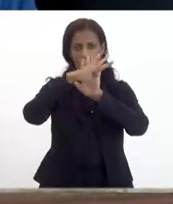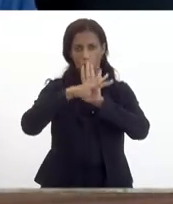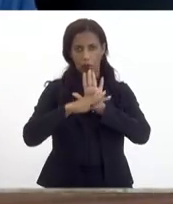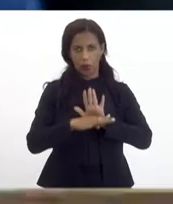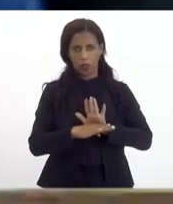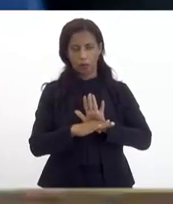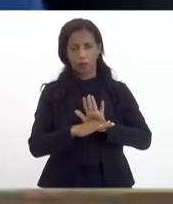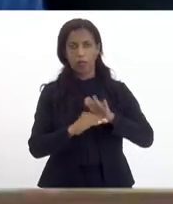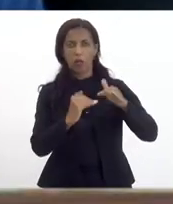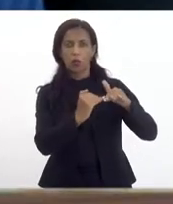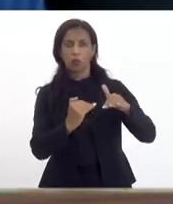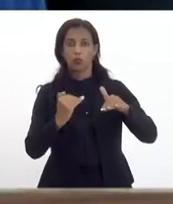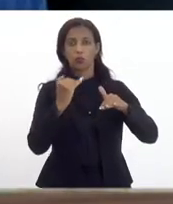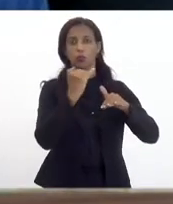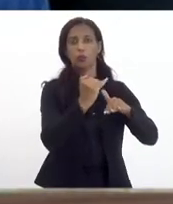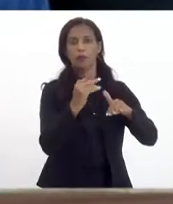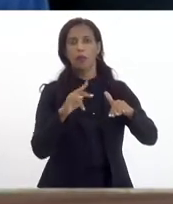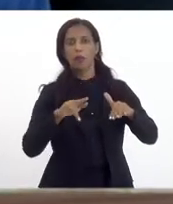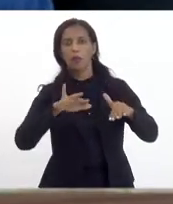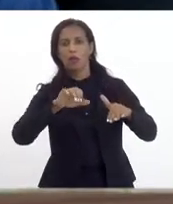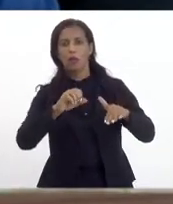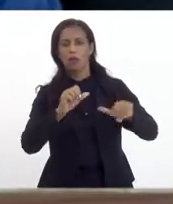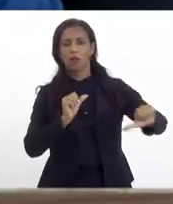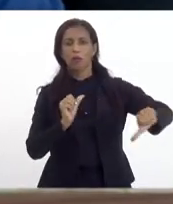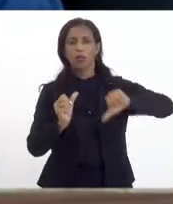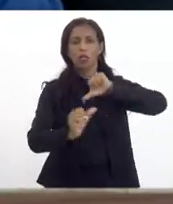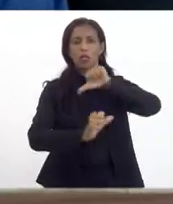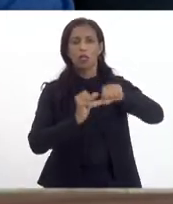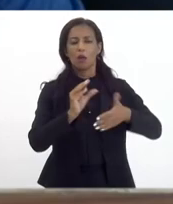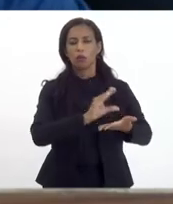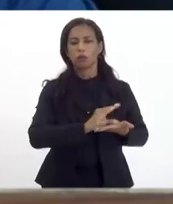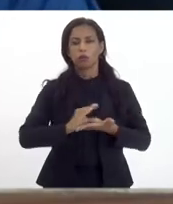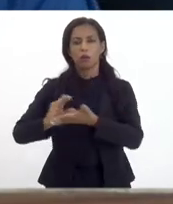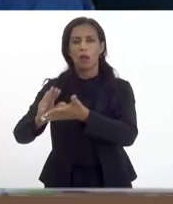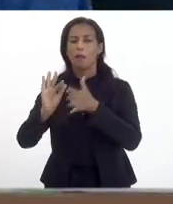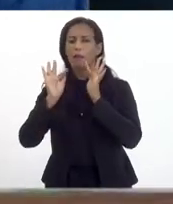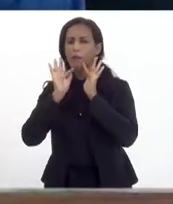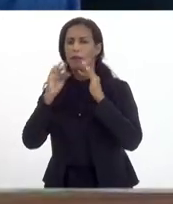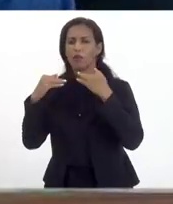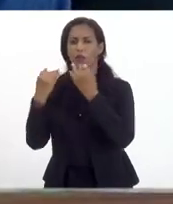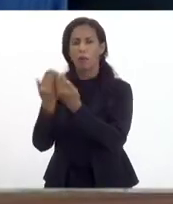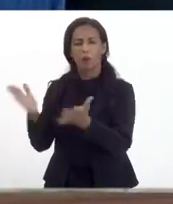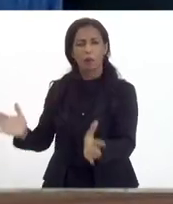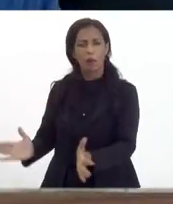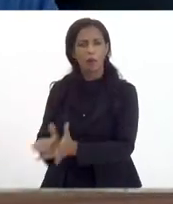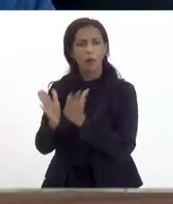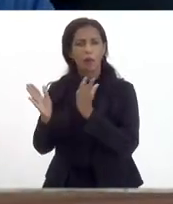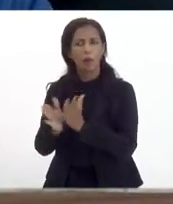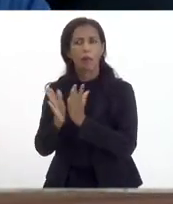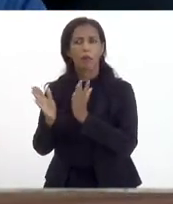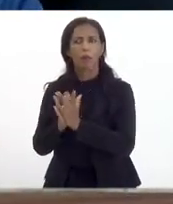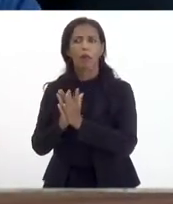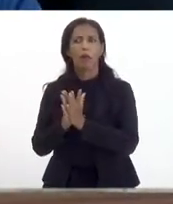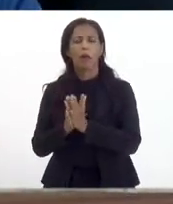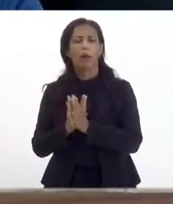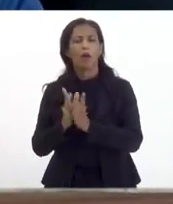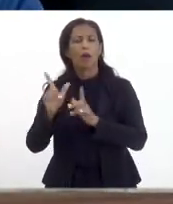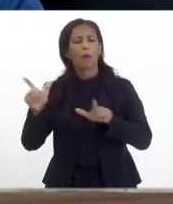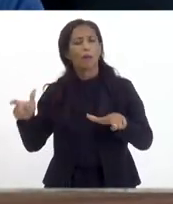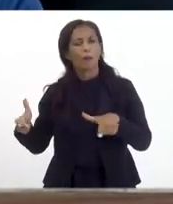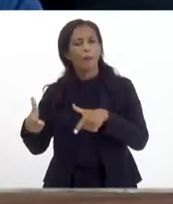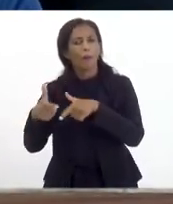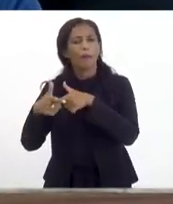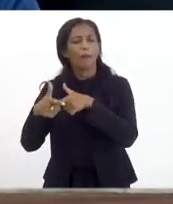Supera Rio que além de fazer uma transferência de renda para as famílias de baixa renda também se propõe a financiar pequenos